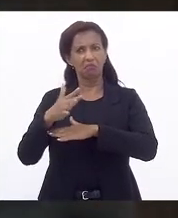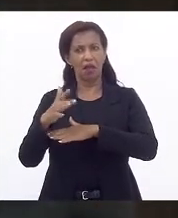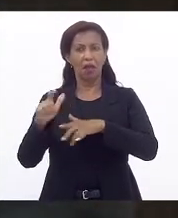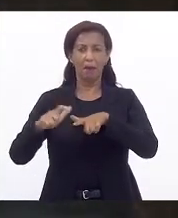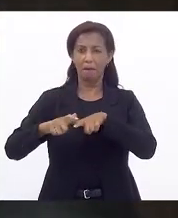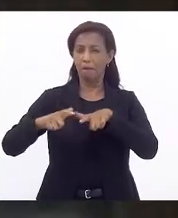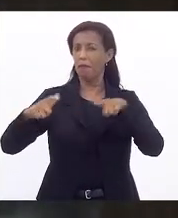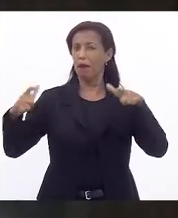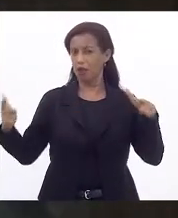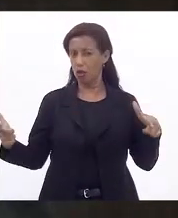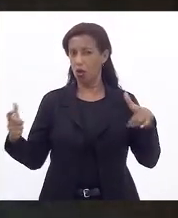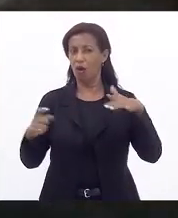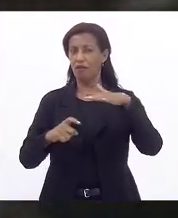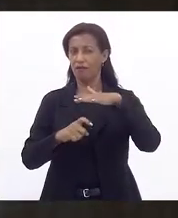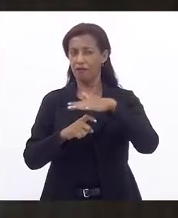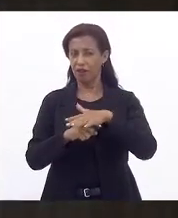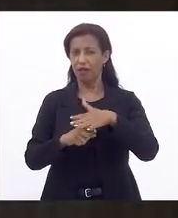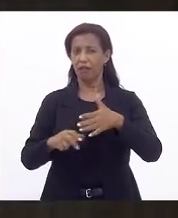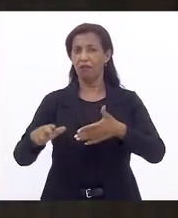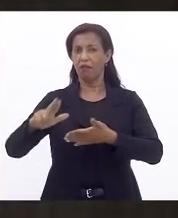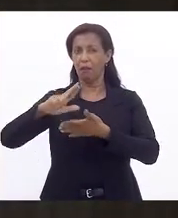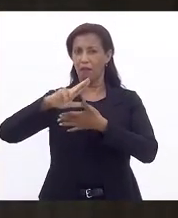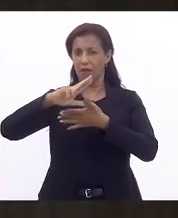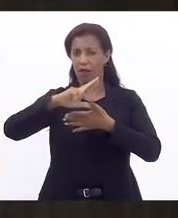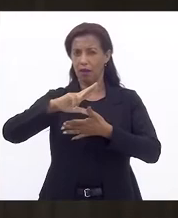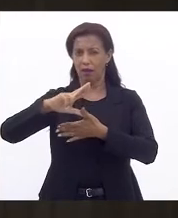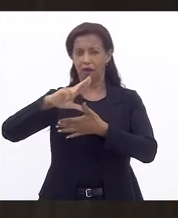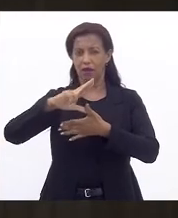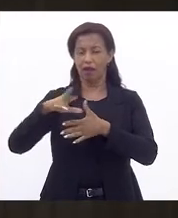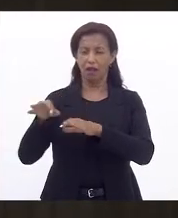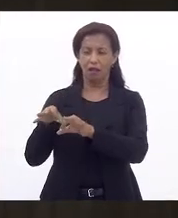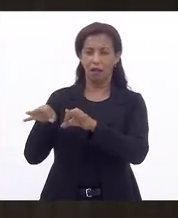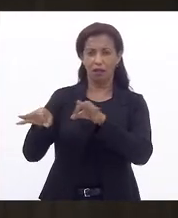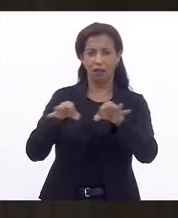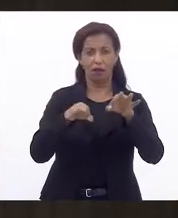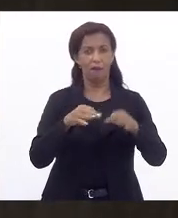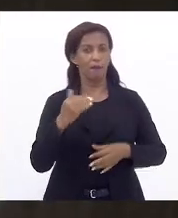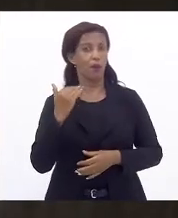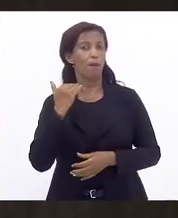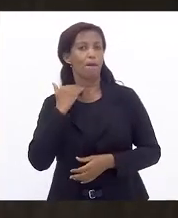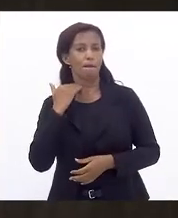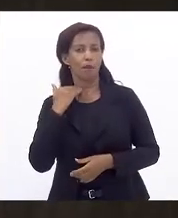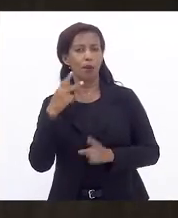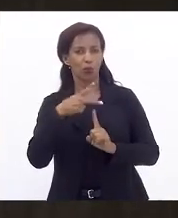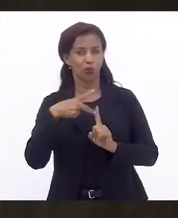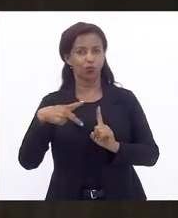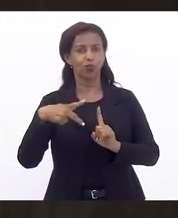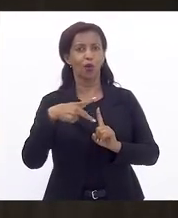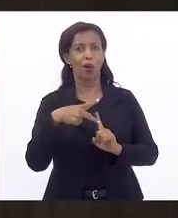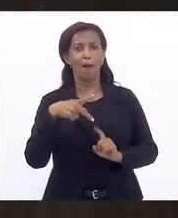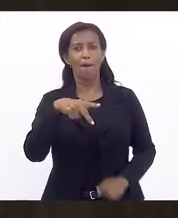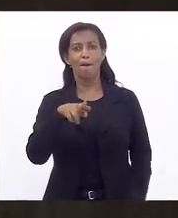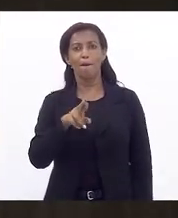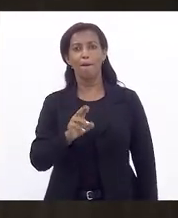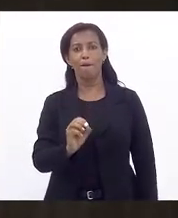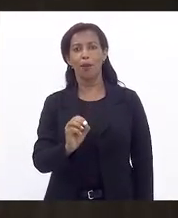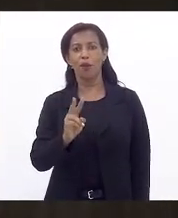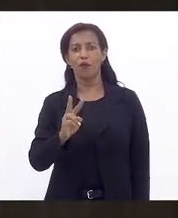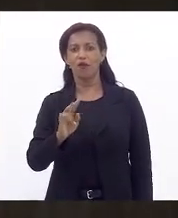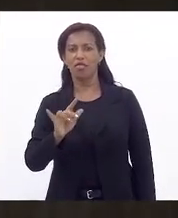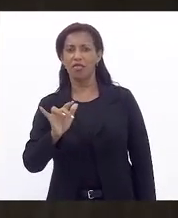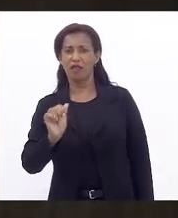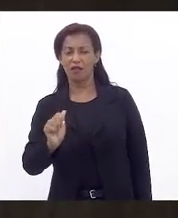da América Latina. Ela é uma feira organizada pelo Banco da Providência. muito conhecida, que deu início